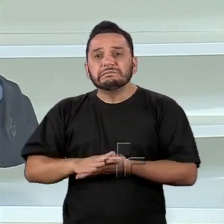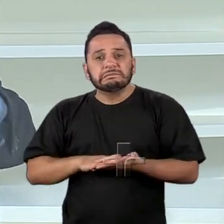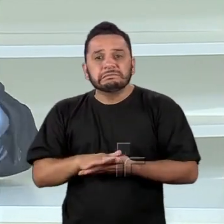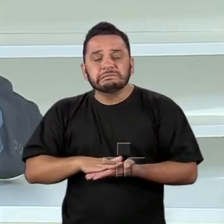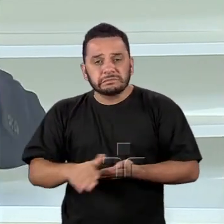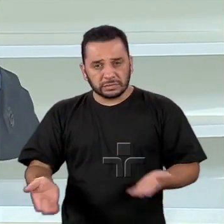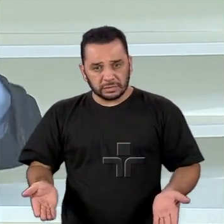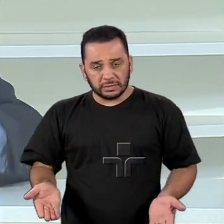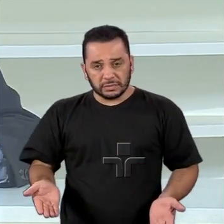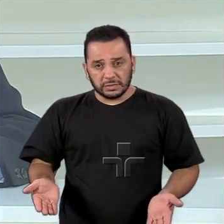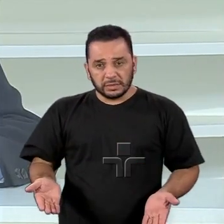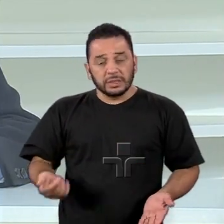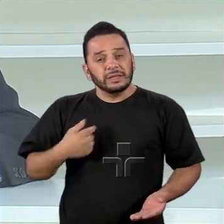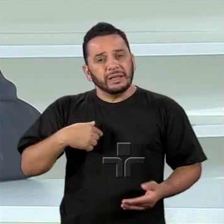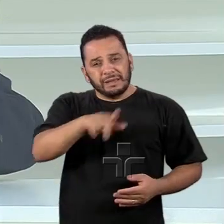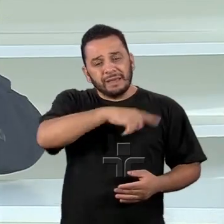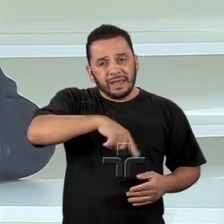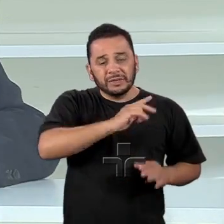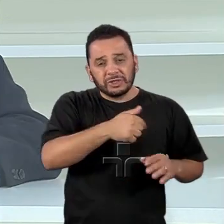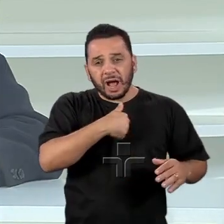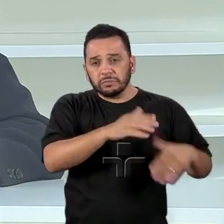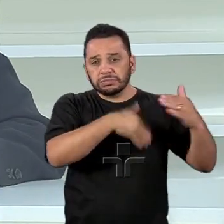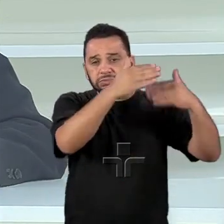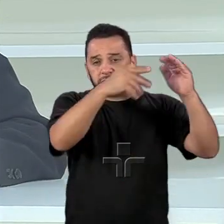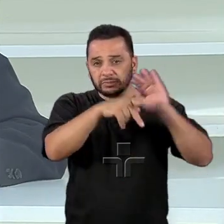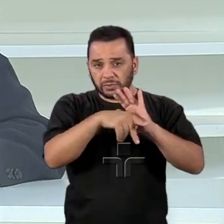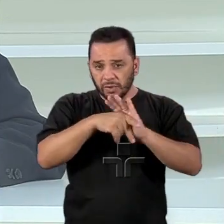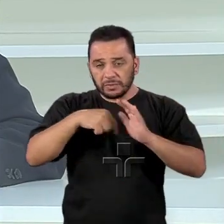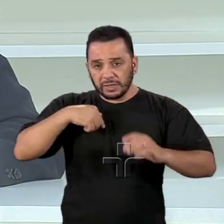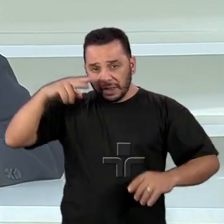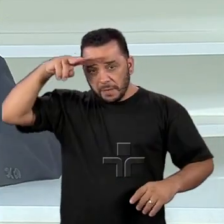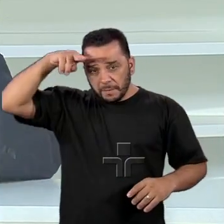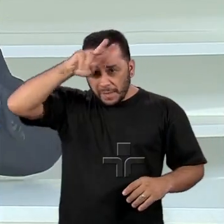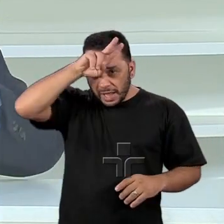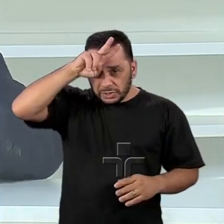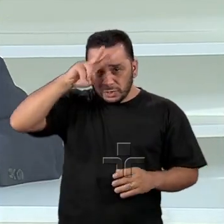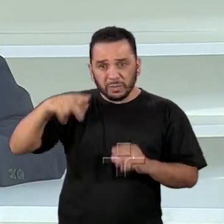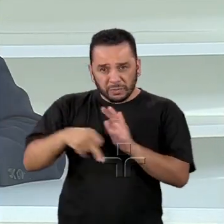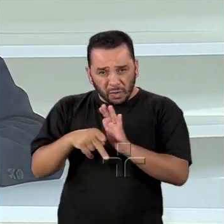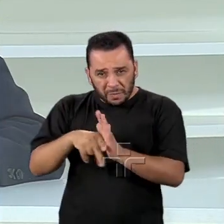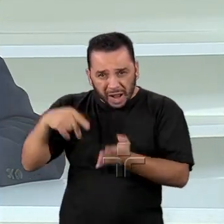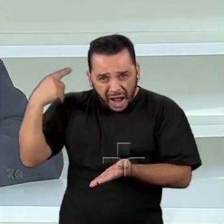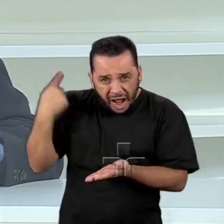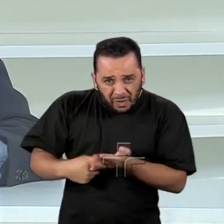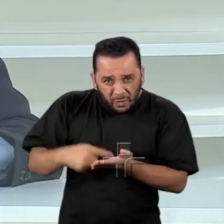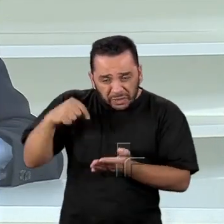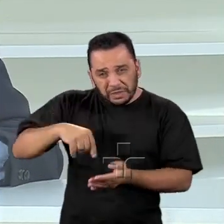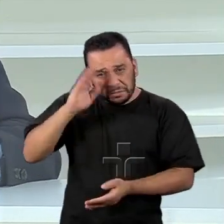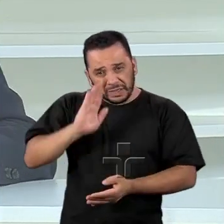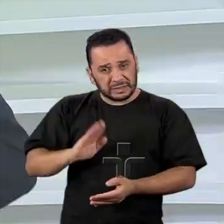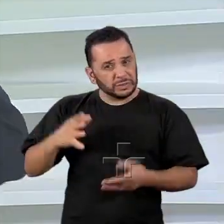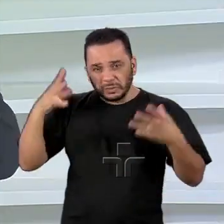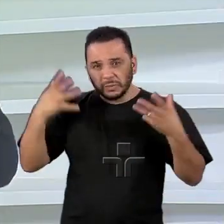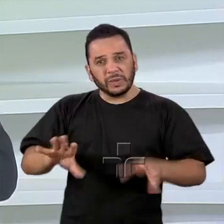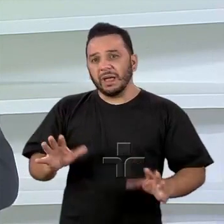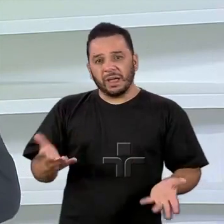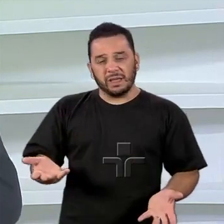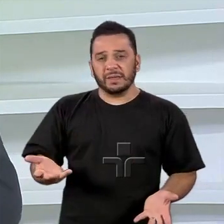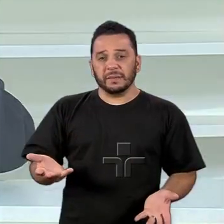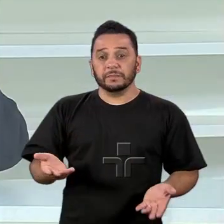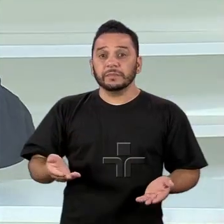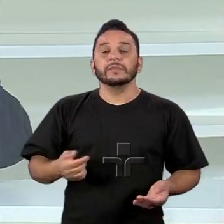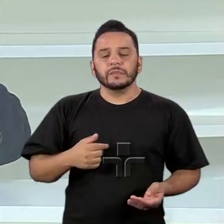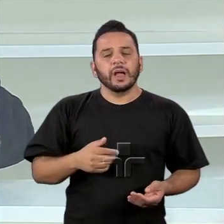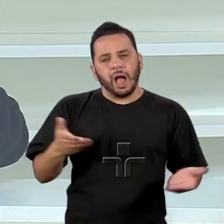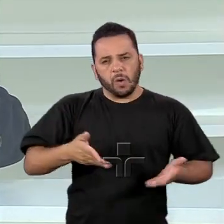eles já estão um passo na frente. O México não quer fazer acordo com o Brasil, que estaria... Estados Unidos. Agora vai mudar o governo. Por isso que eu acho que